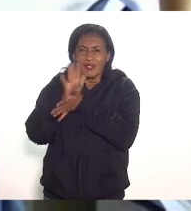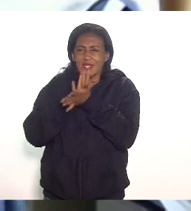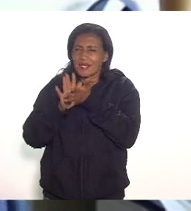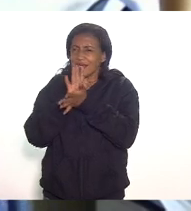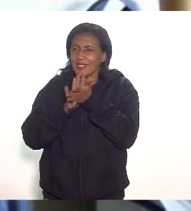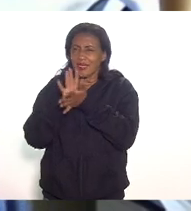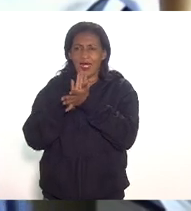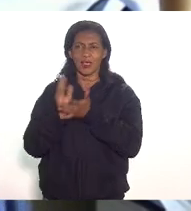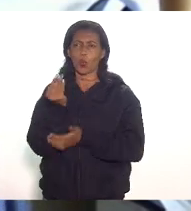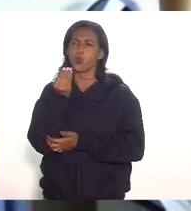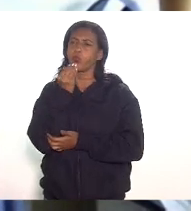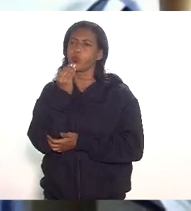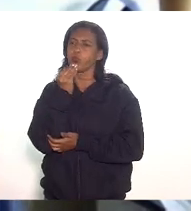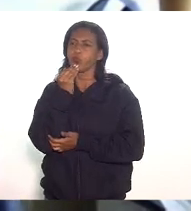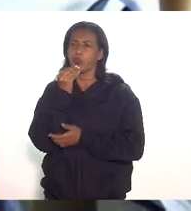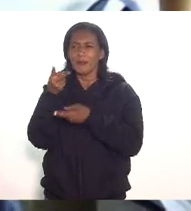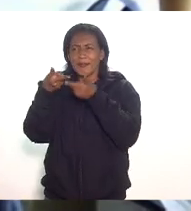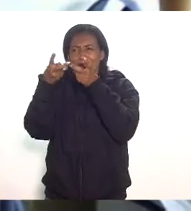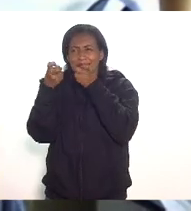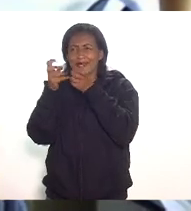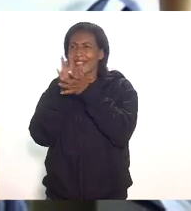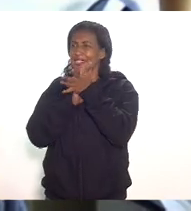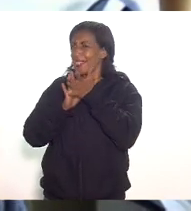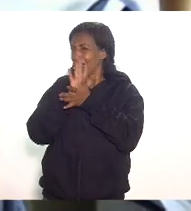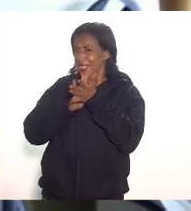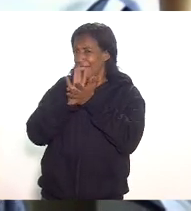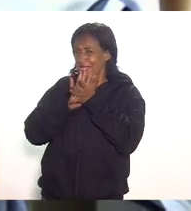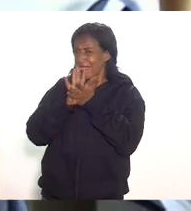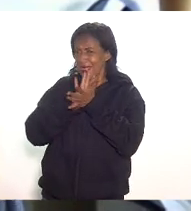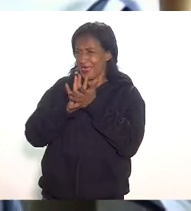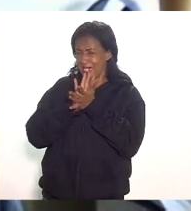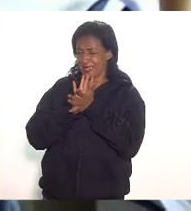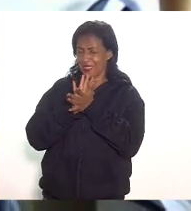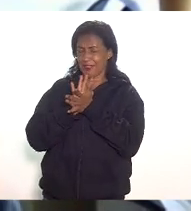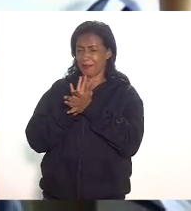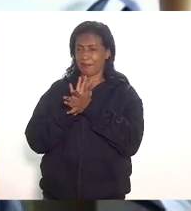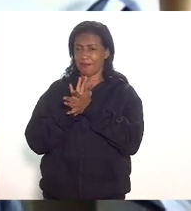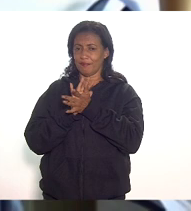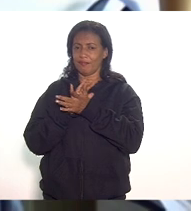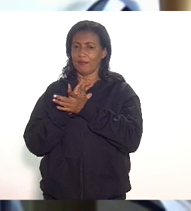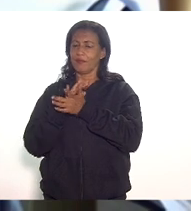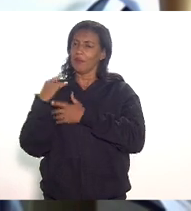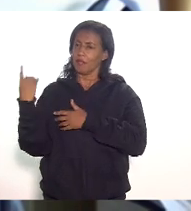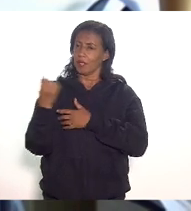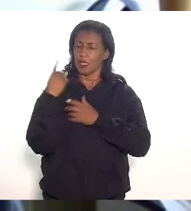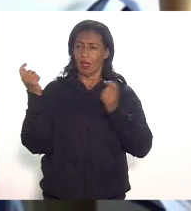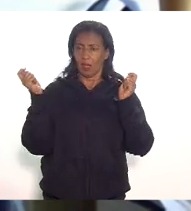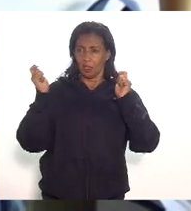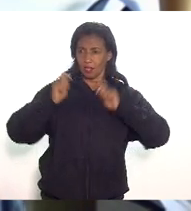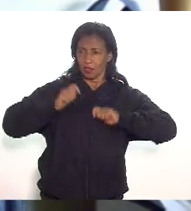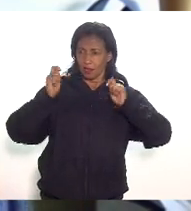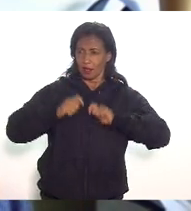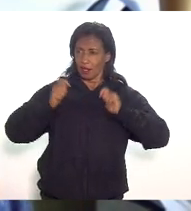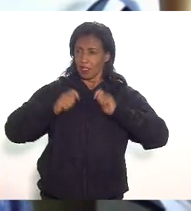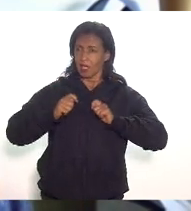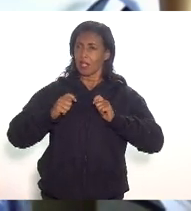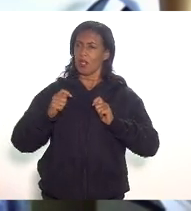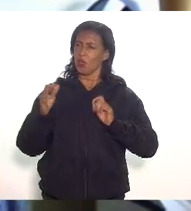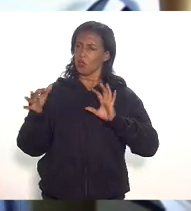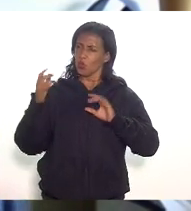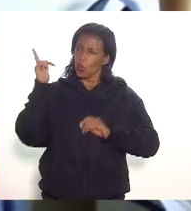transparente nessas simulações e a possibilidade de se fazer sinergia